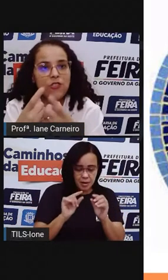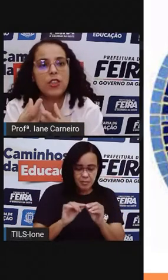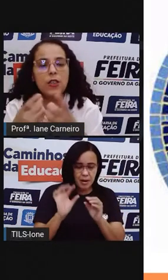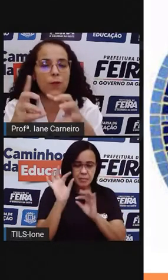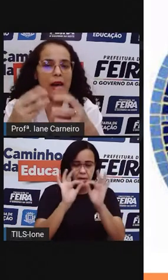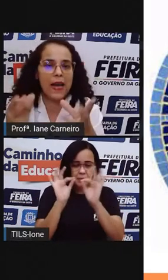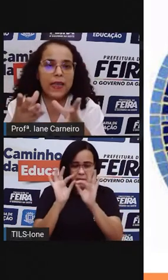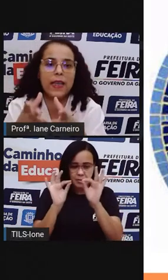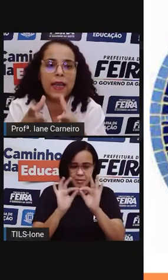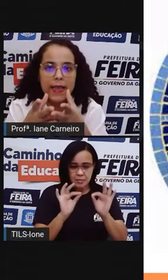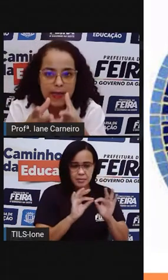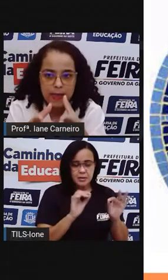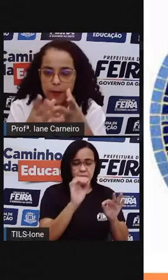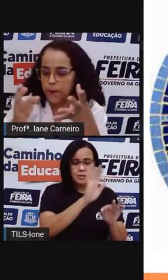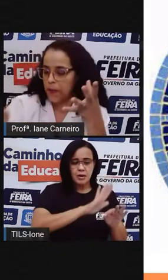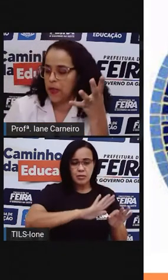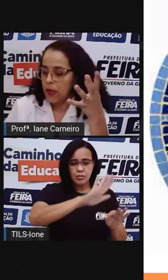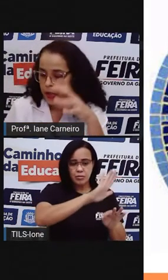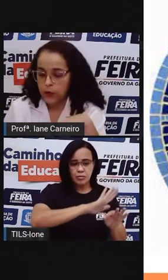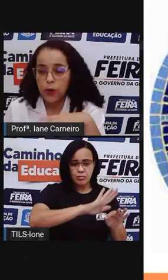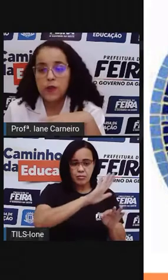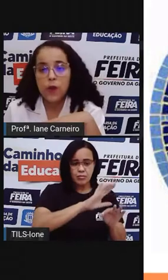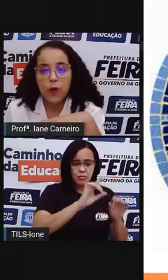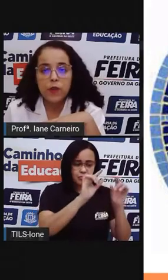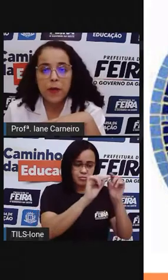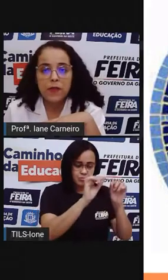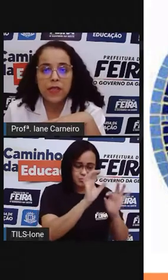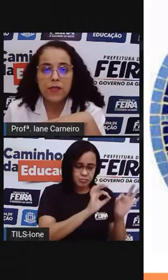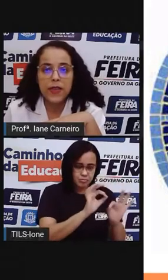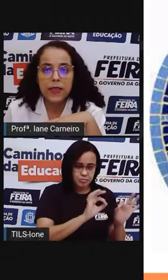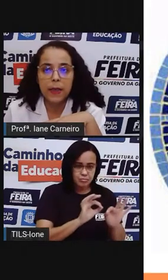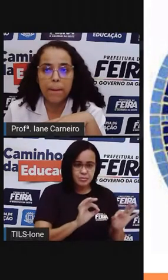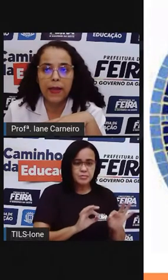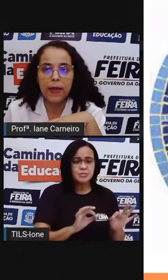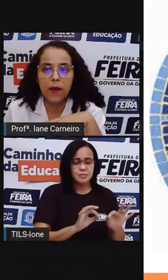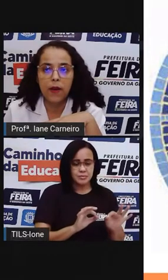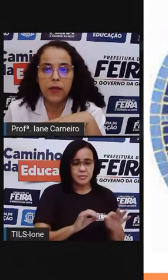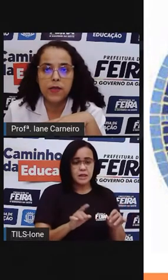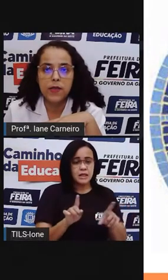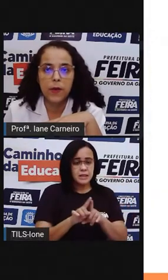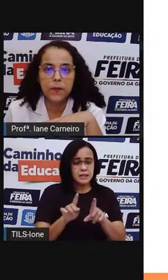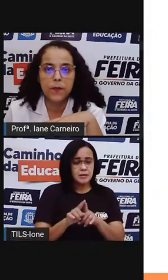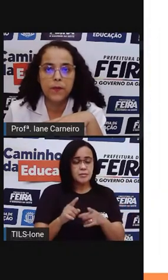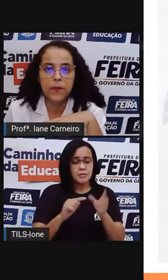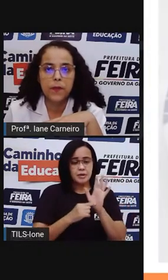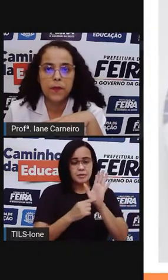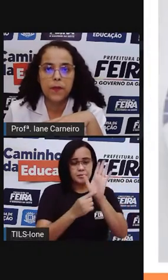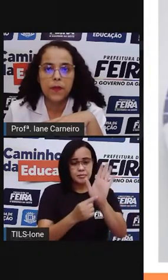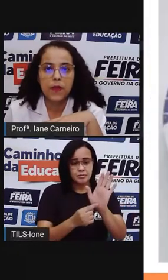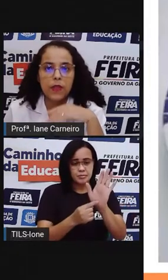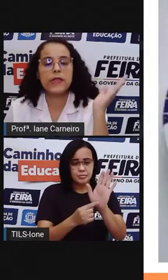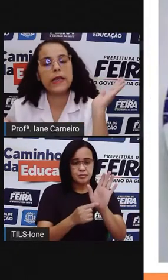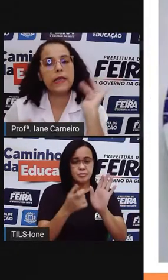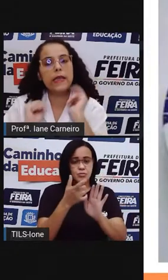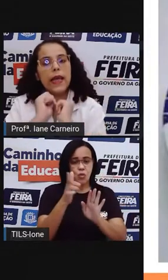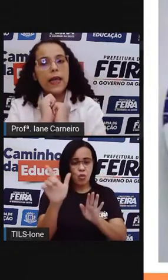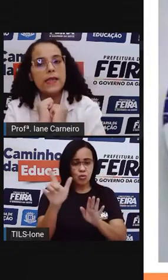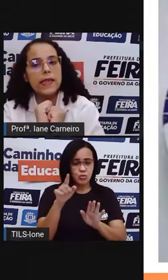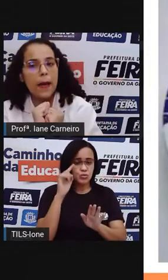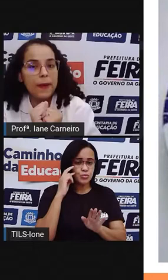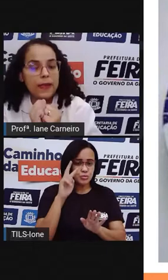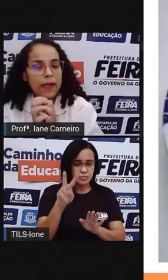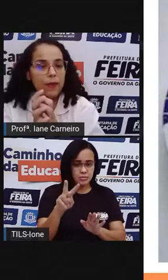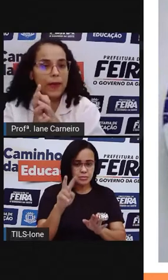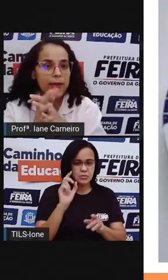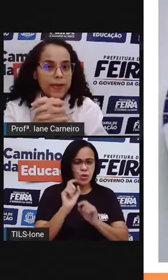uma região, uma área daquele desenho. Eu trouxe outros para vocês verem também, olha só. Trouxe aqui, né?